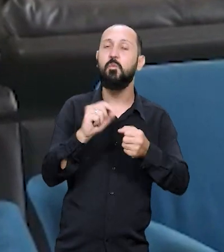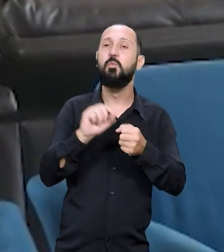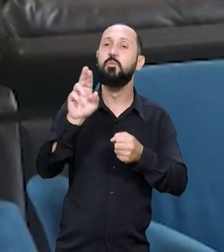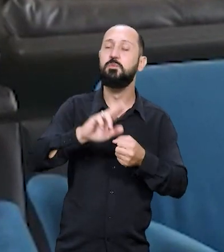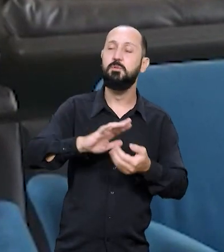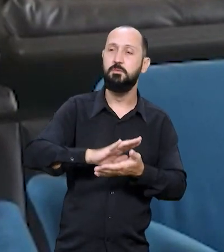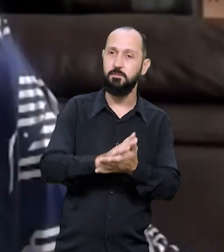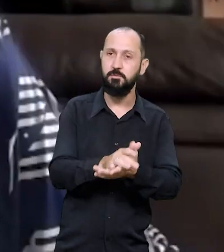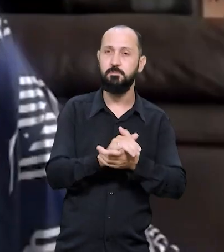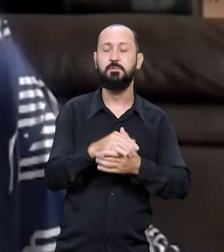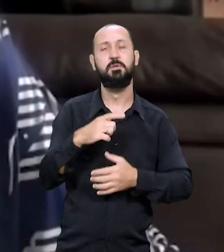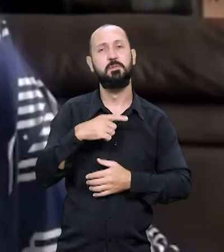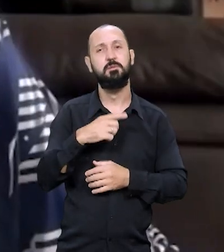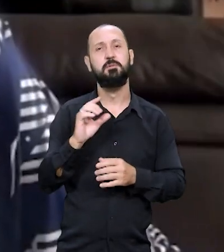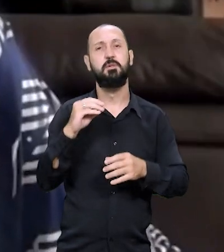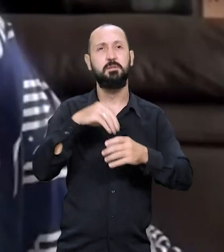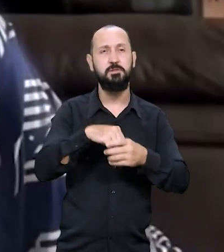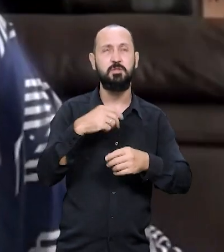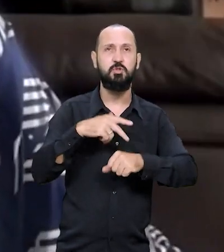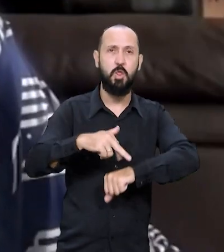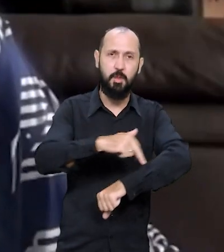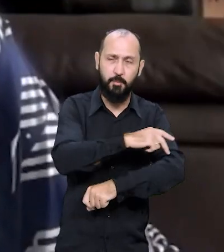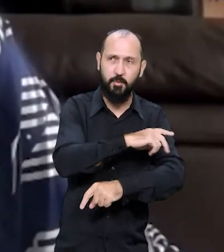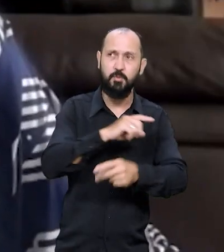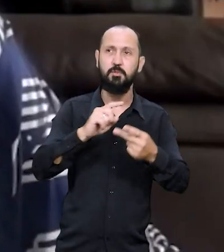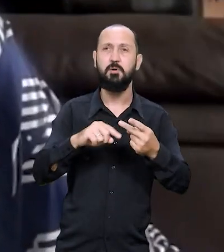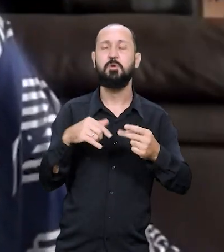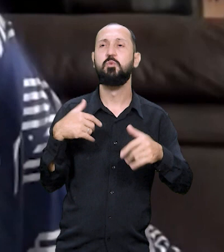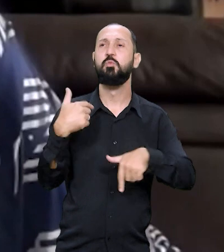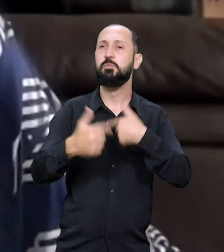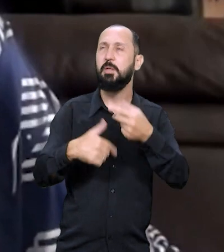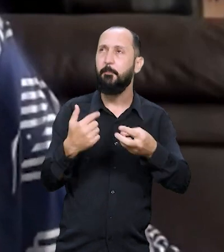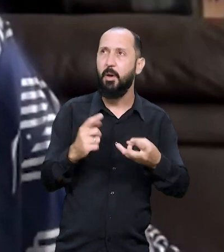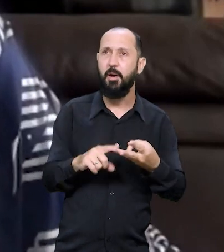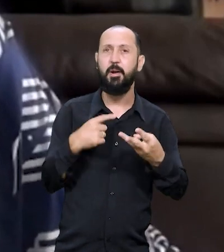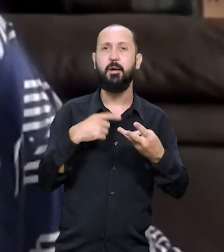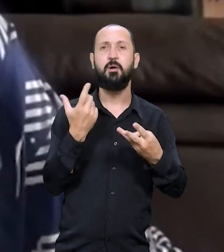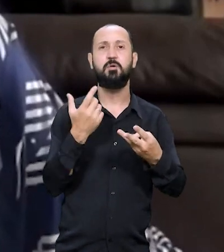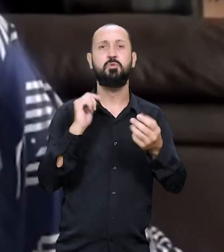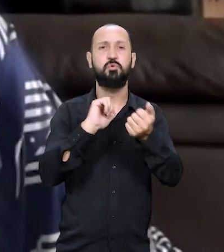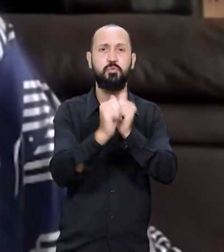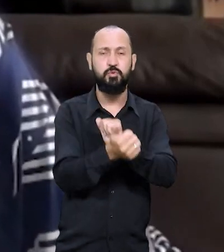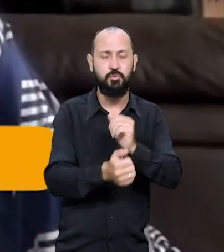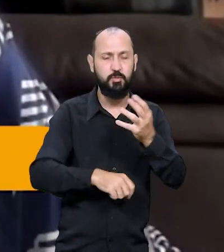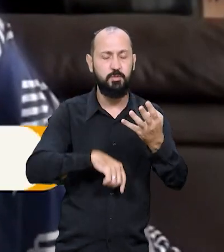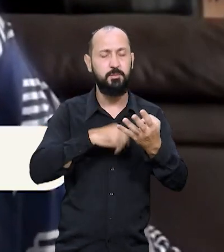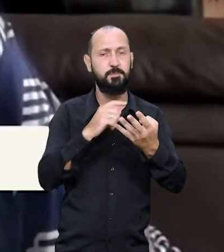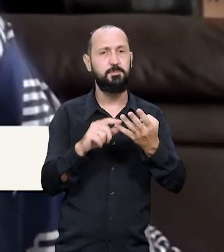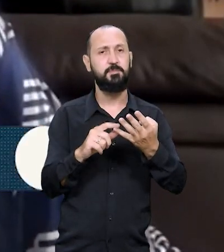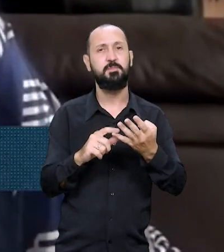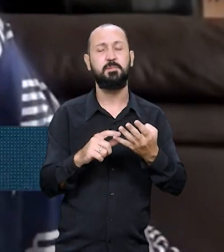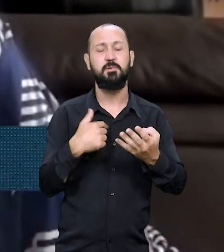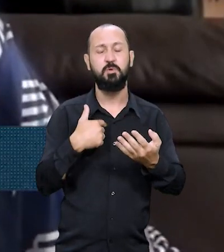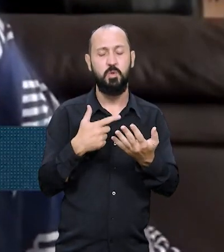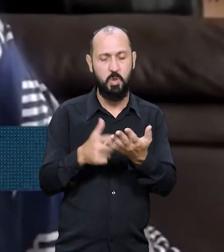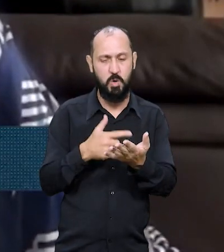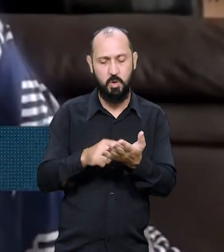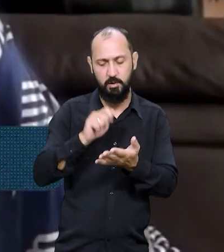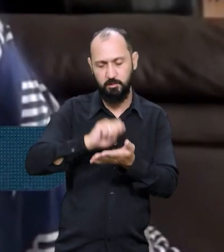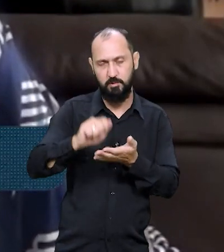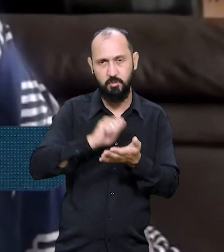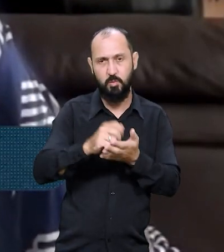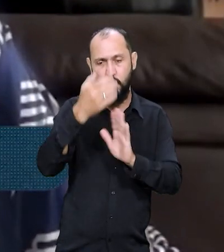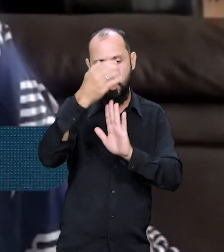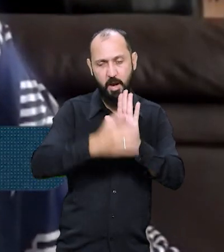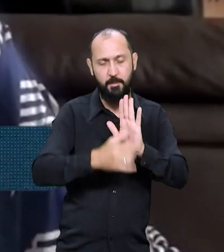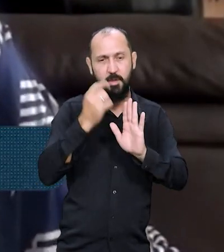lidar com o preconceito. A gente tem o etarismo na moda, gente tem o etarismo no mercado de trabalho, o etarismo nos esportes. Então no meu livro eu